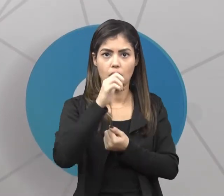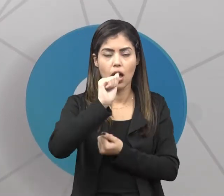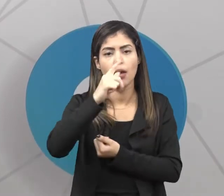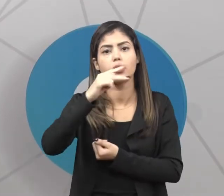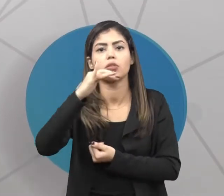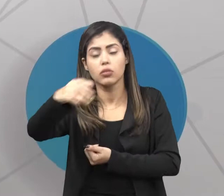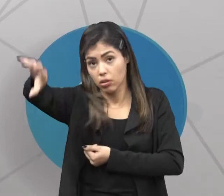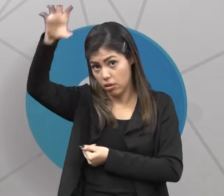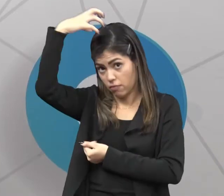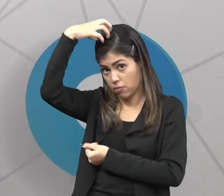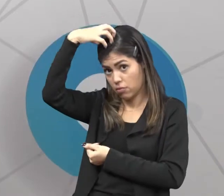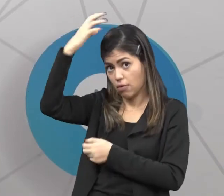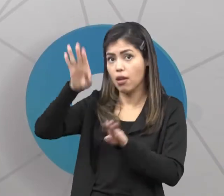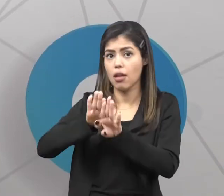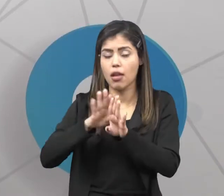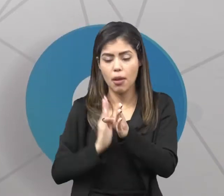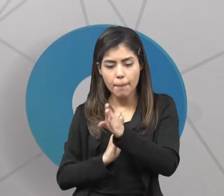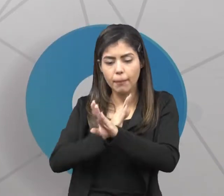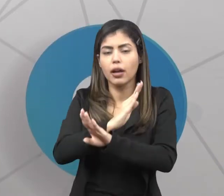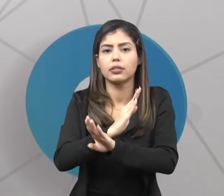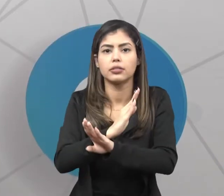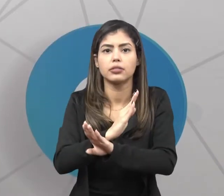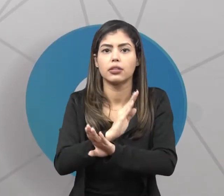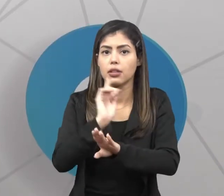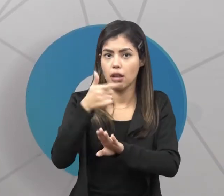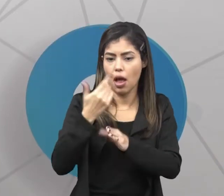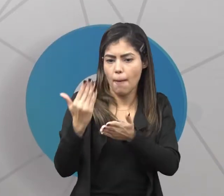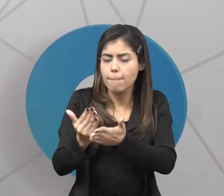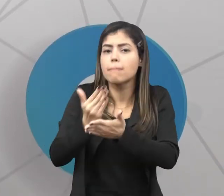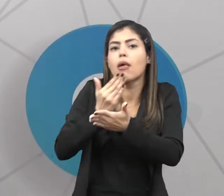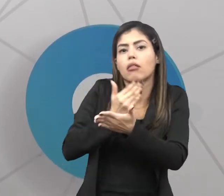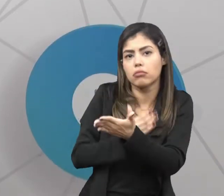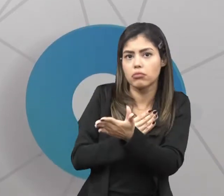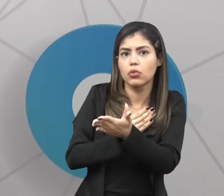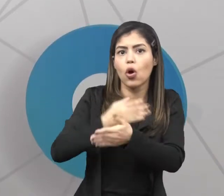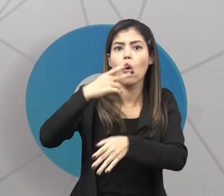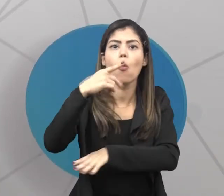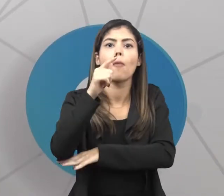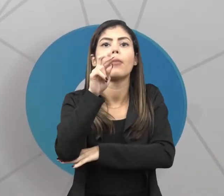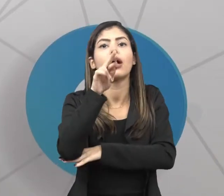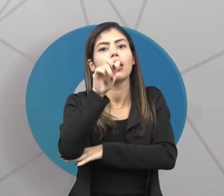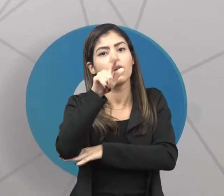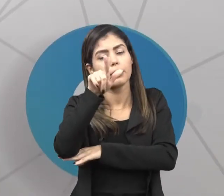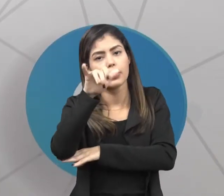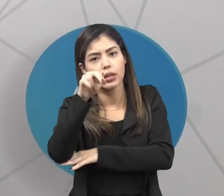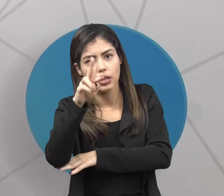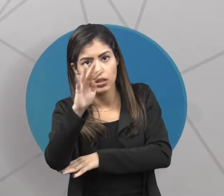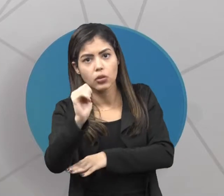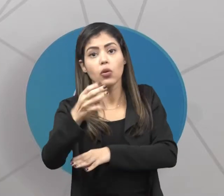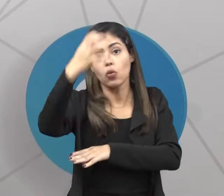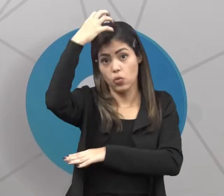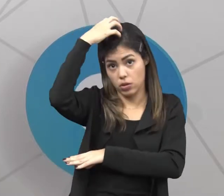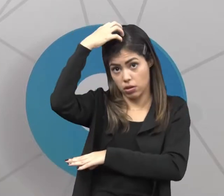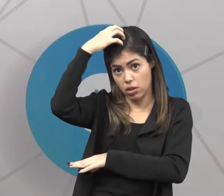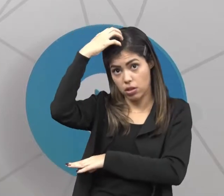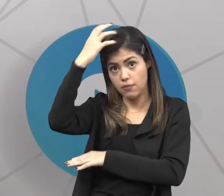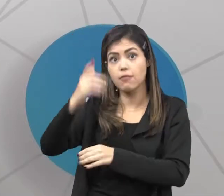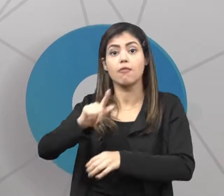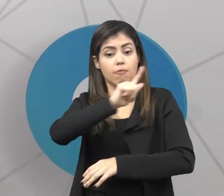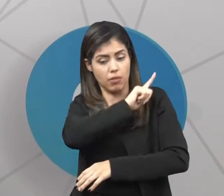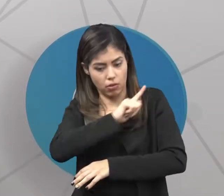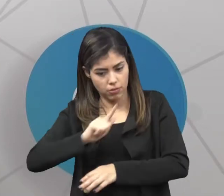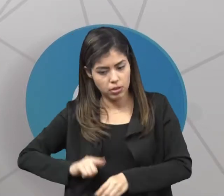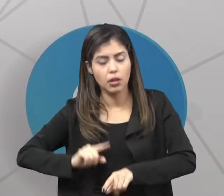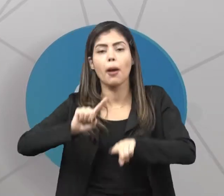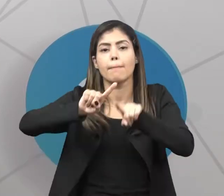mãos do rei e passa grande parte desse poder para o parlamento. Então, dessa forma, o rei vai governar,